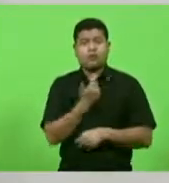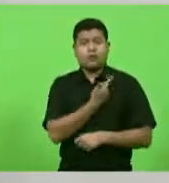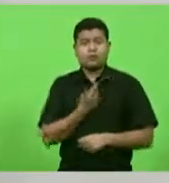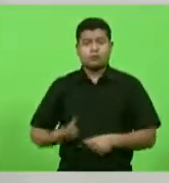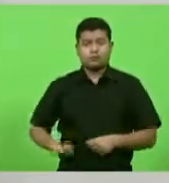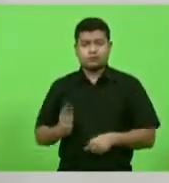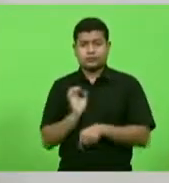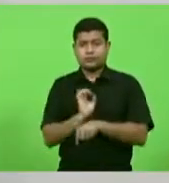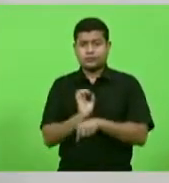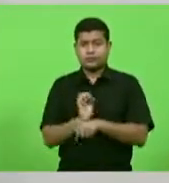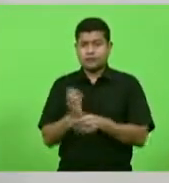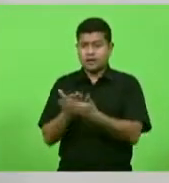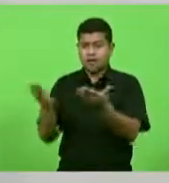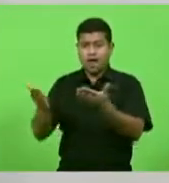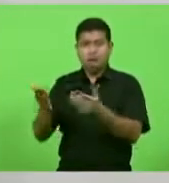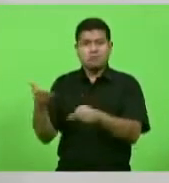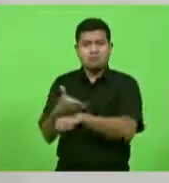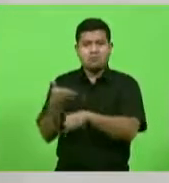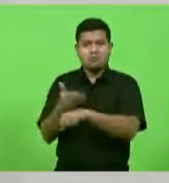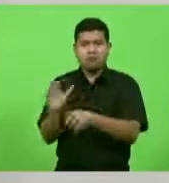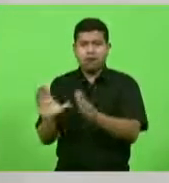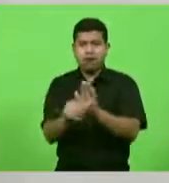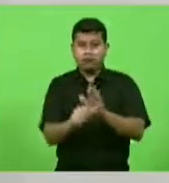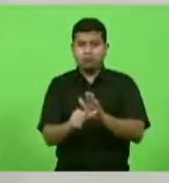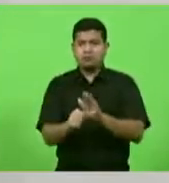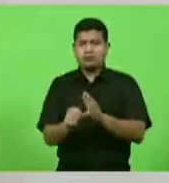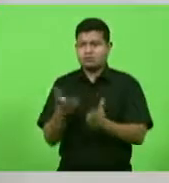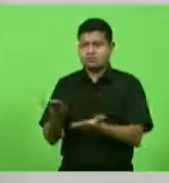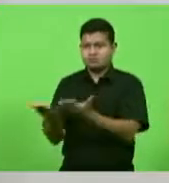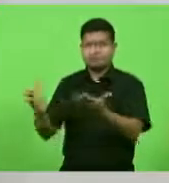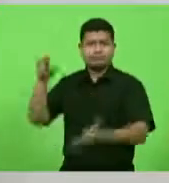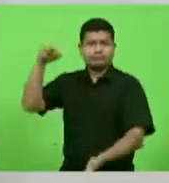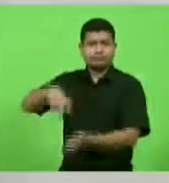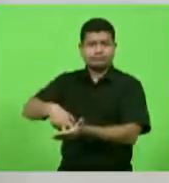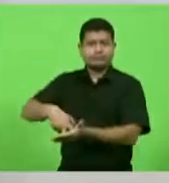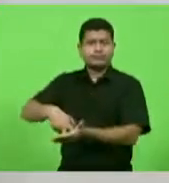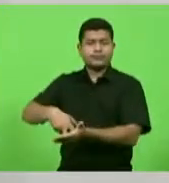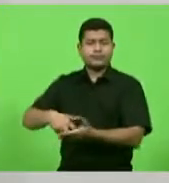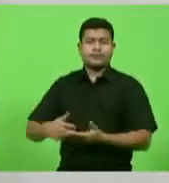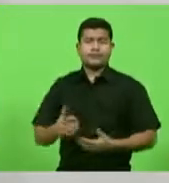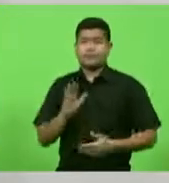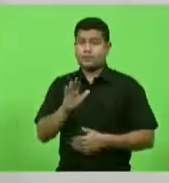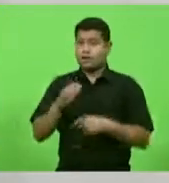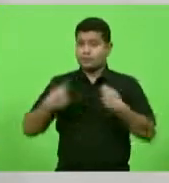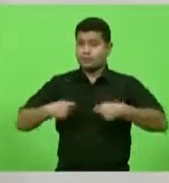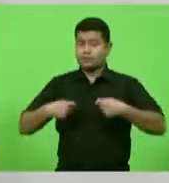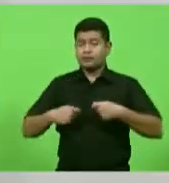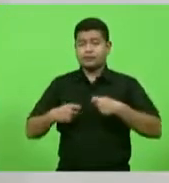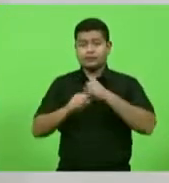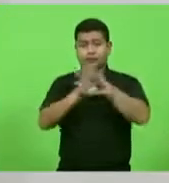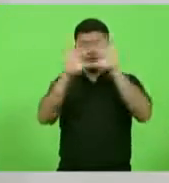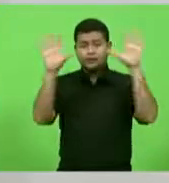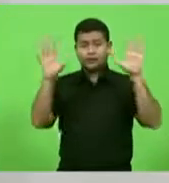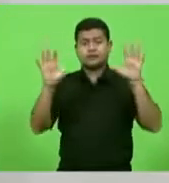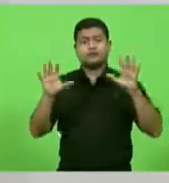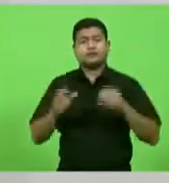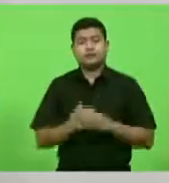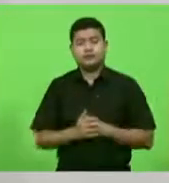sejam punidos, mas que se prevaleça o entendimento sem revanchismos.